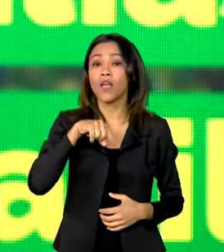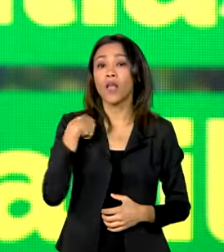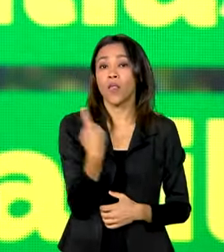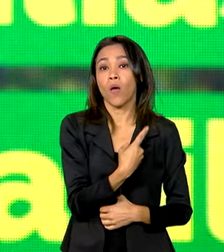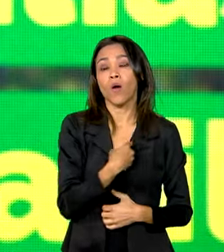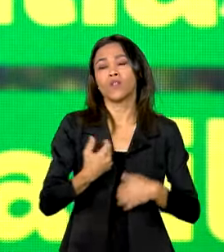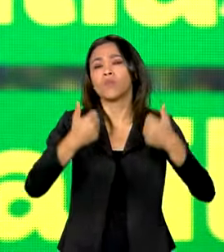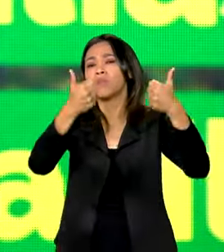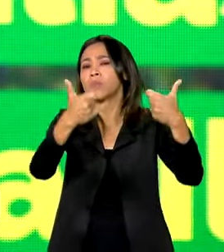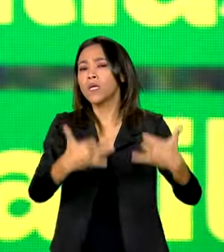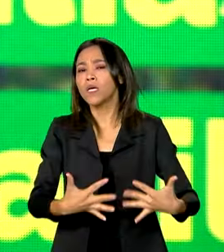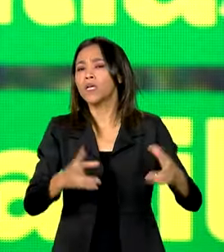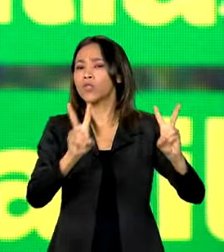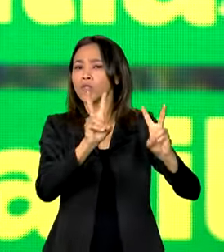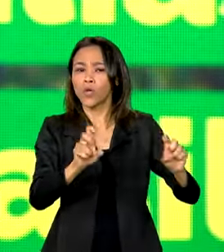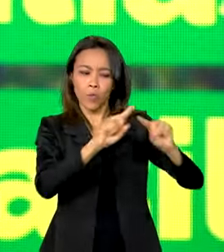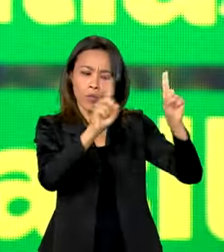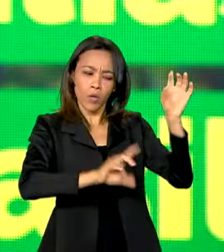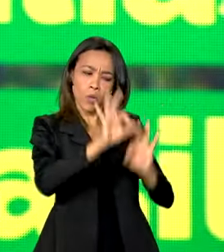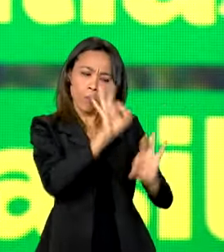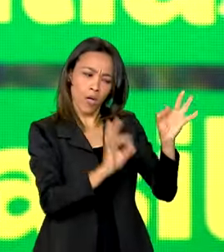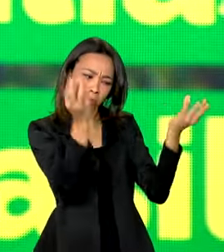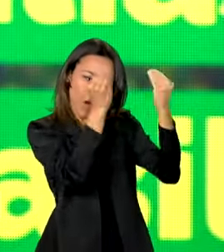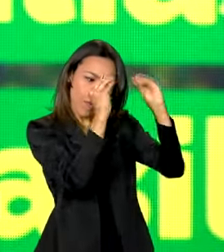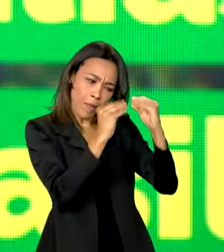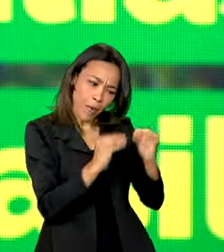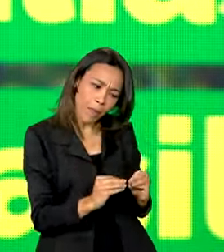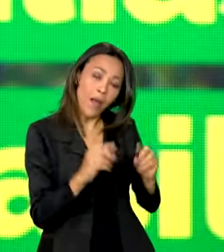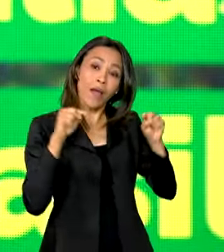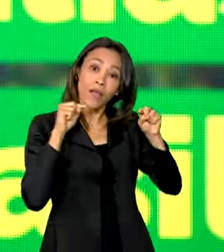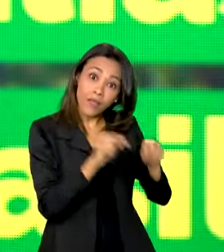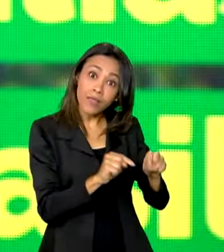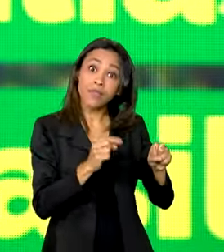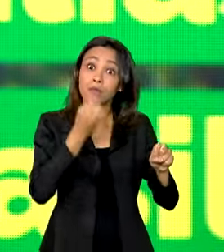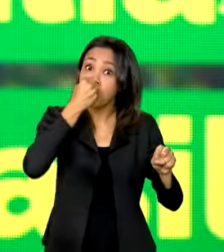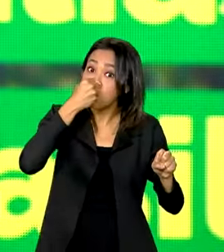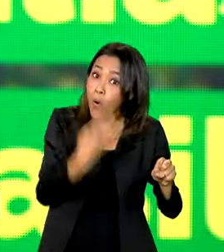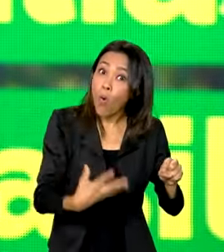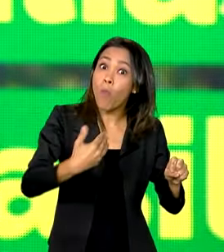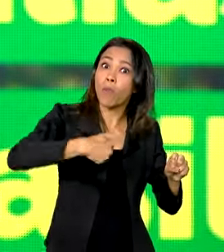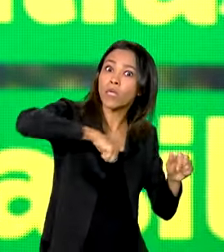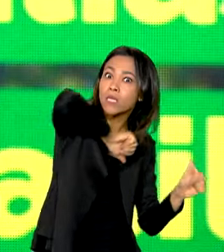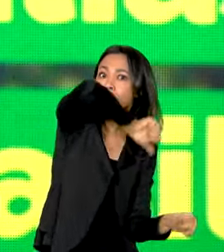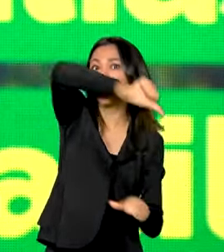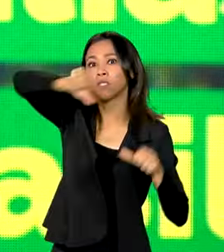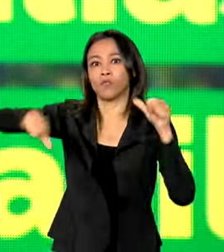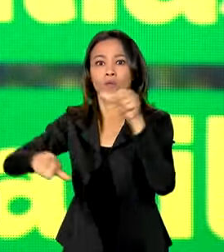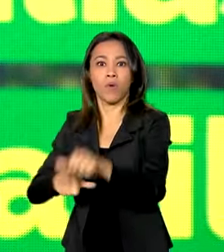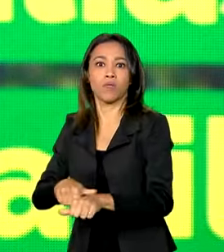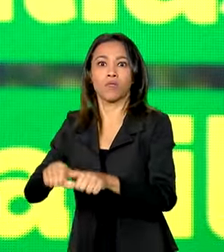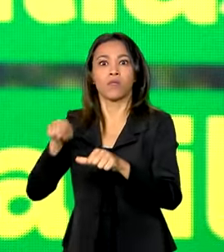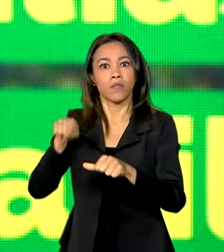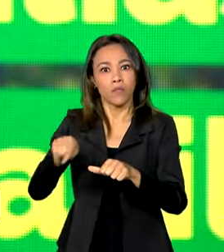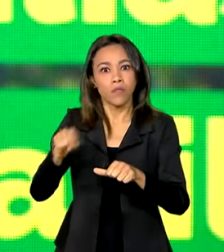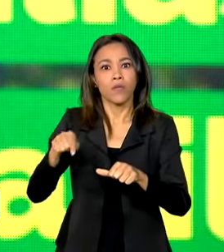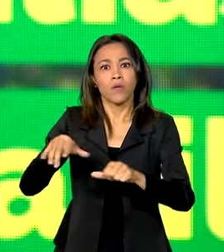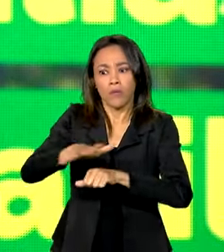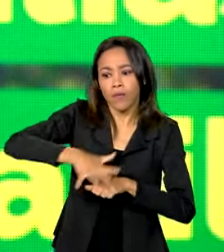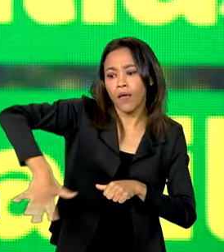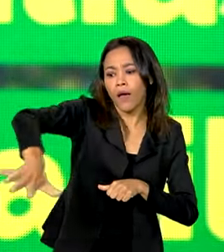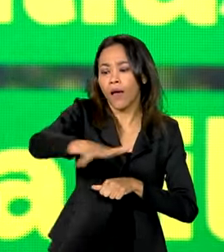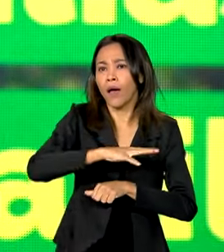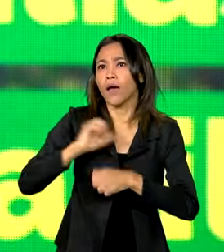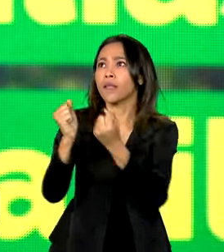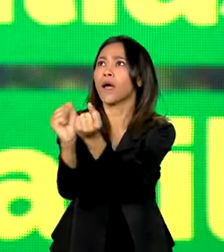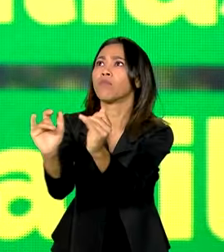falando de um plano safra o mais aderente ao plano de transformação ecológica. Pouca atenção está sendo